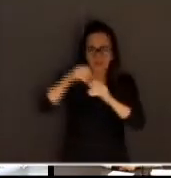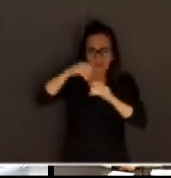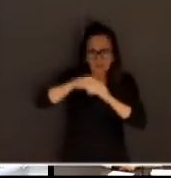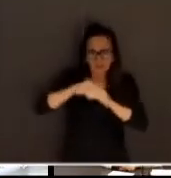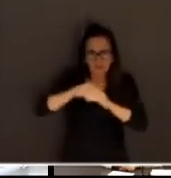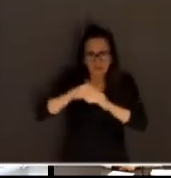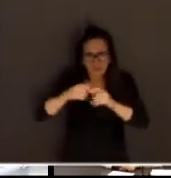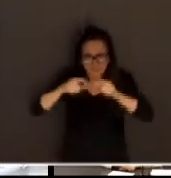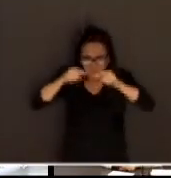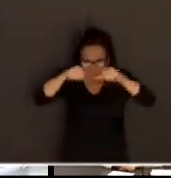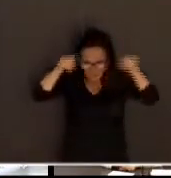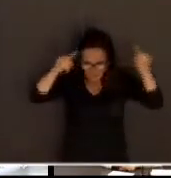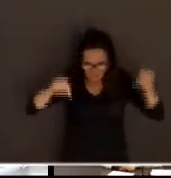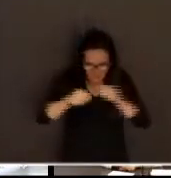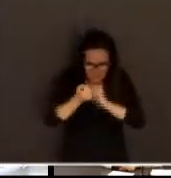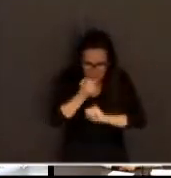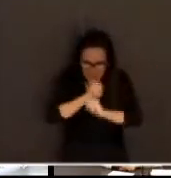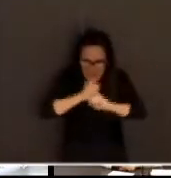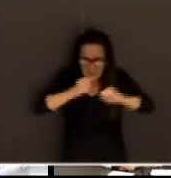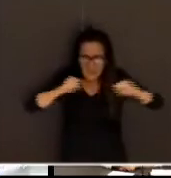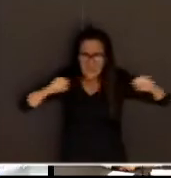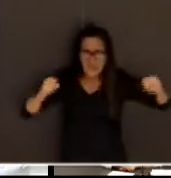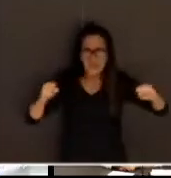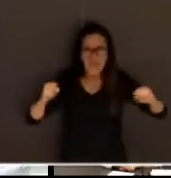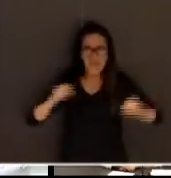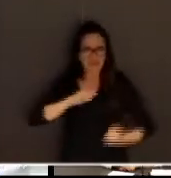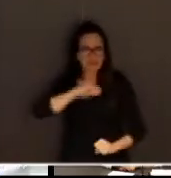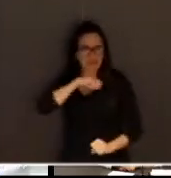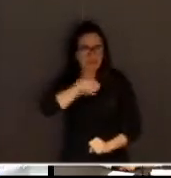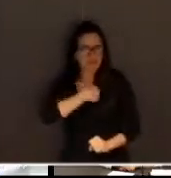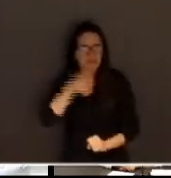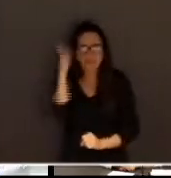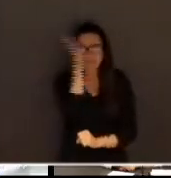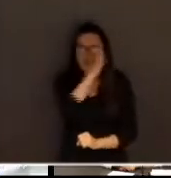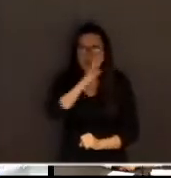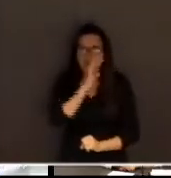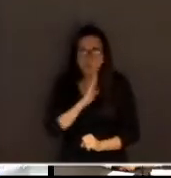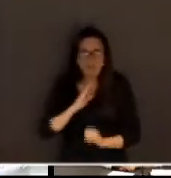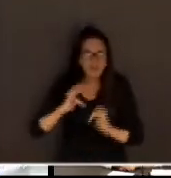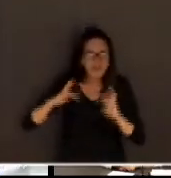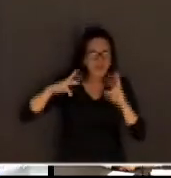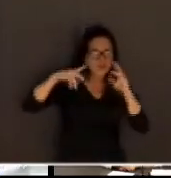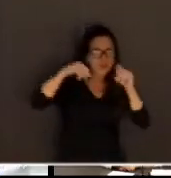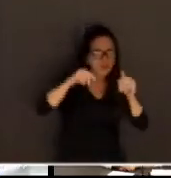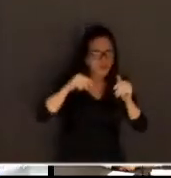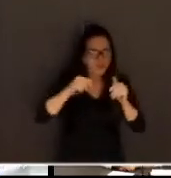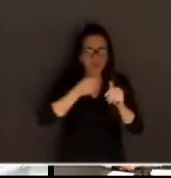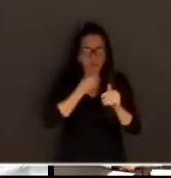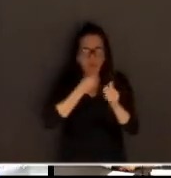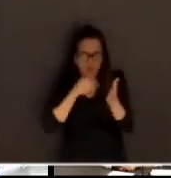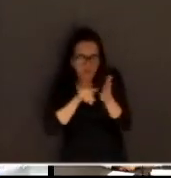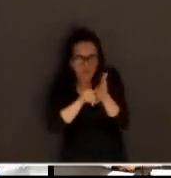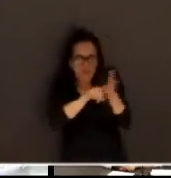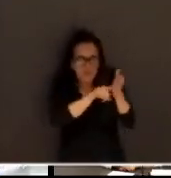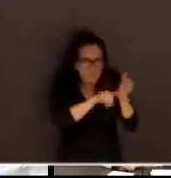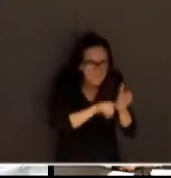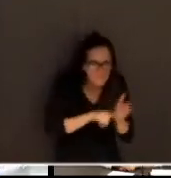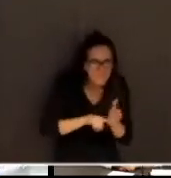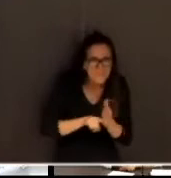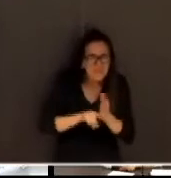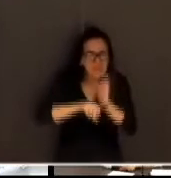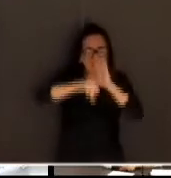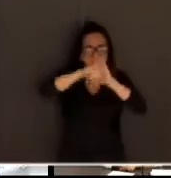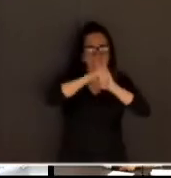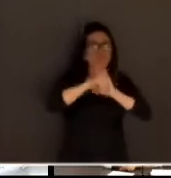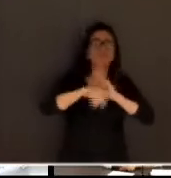Os delegados do Brasil inteiro foram convidados para aquela reunião. Os peritos do Brasil foram convidados para a reunião. Os